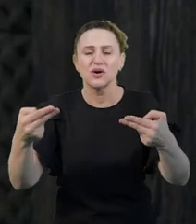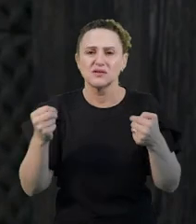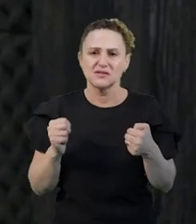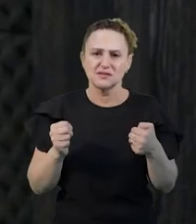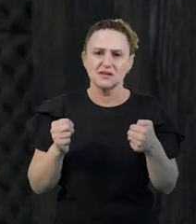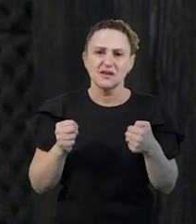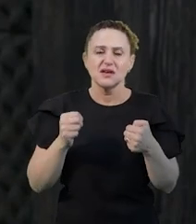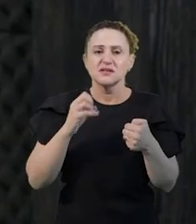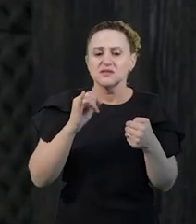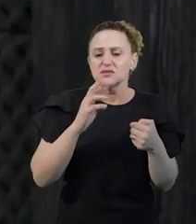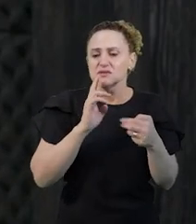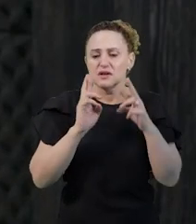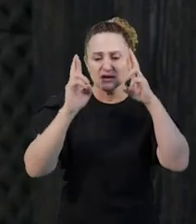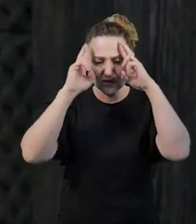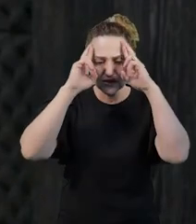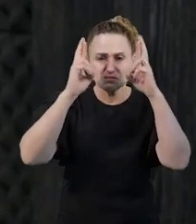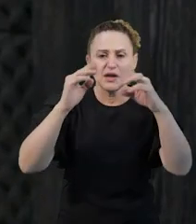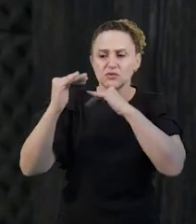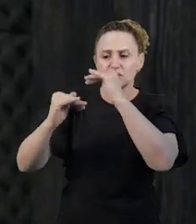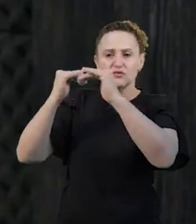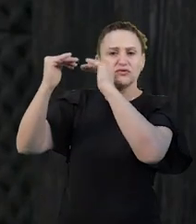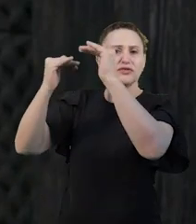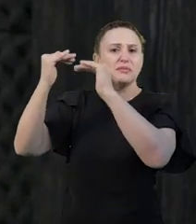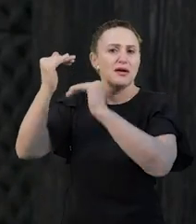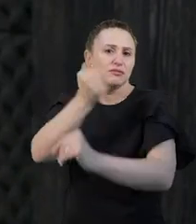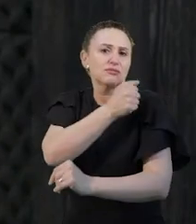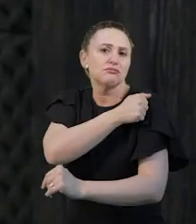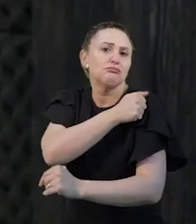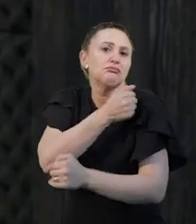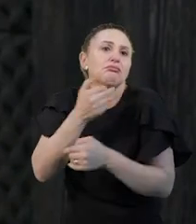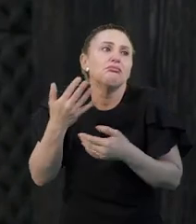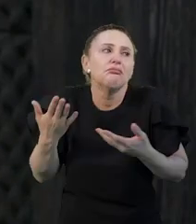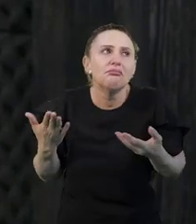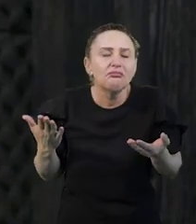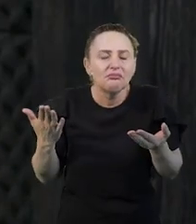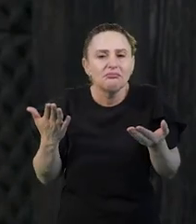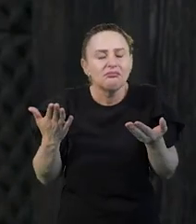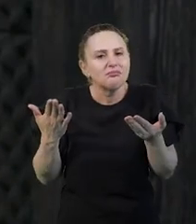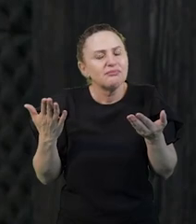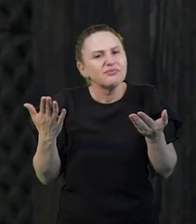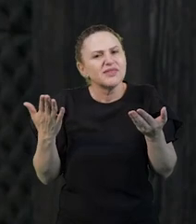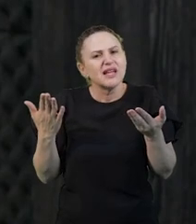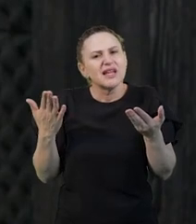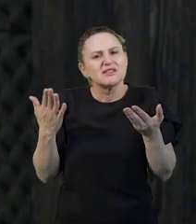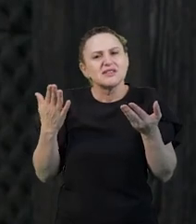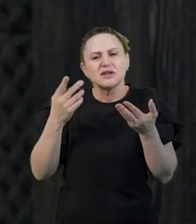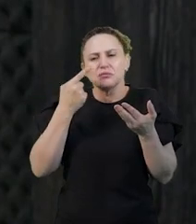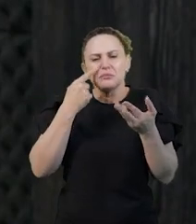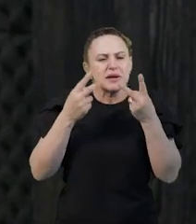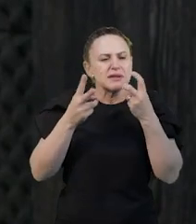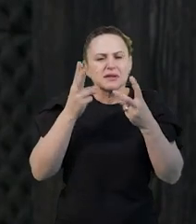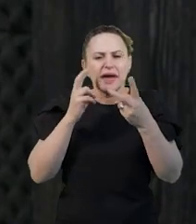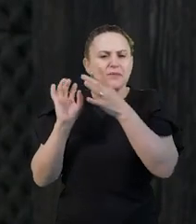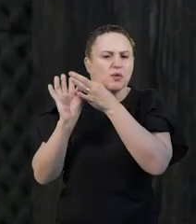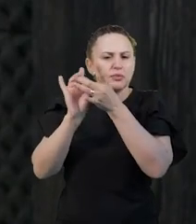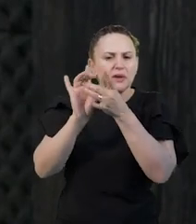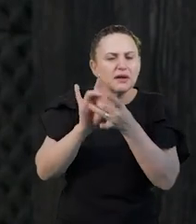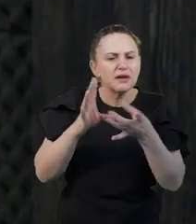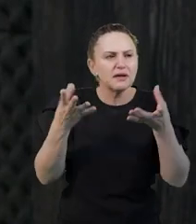não respeita o desenvolvimento do estudante, se você não vê as suas aptidões, você não vê,